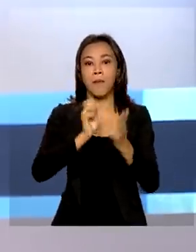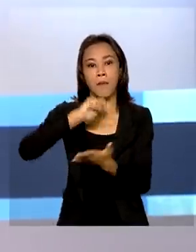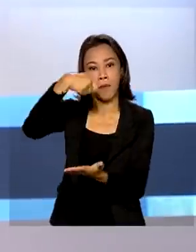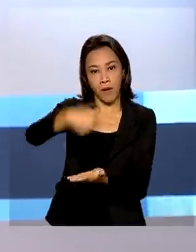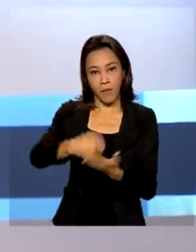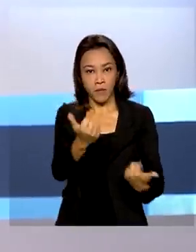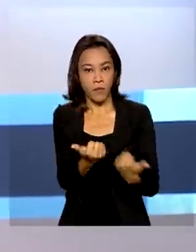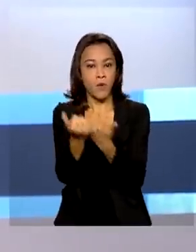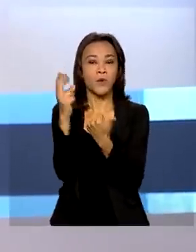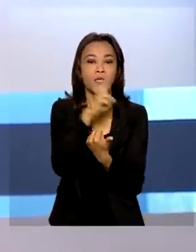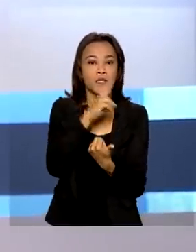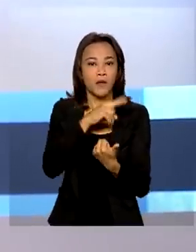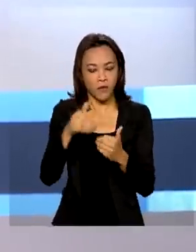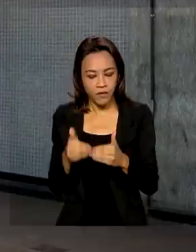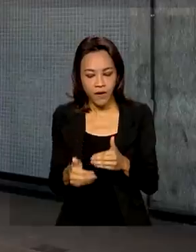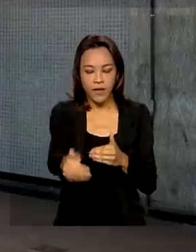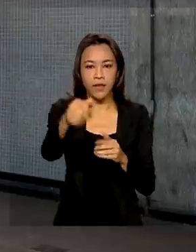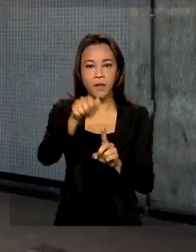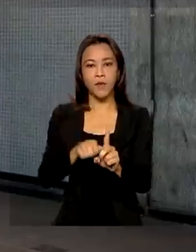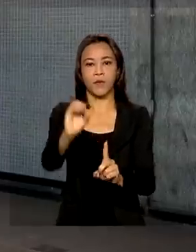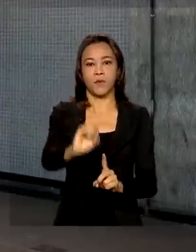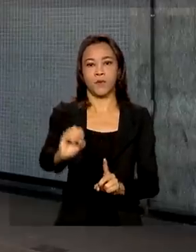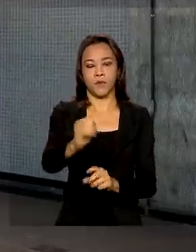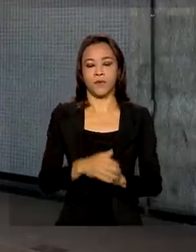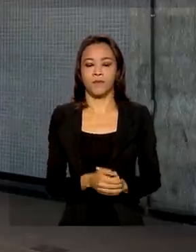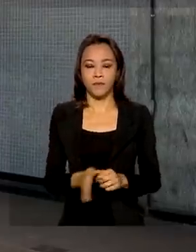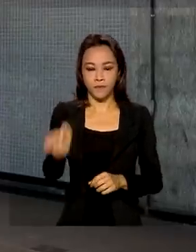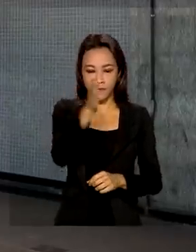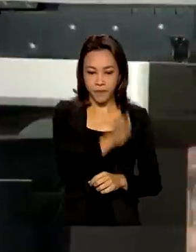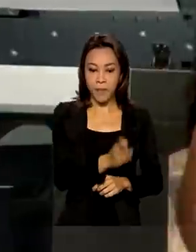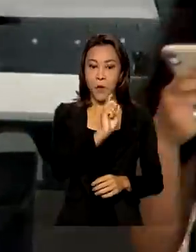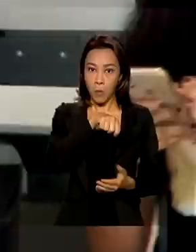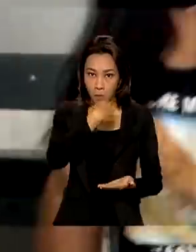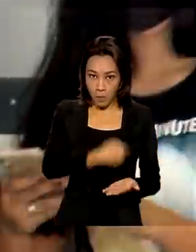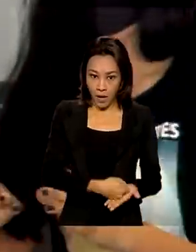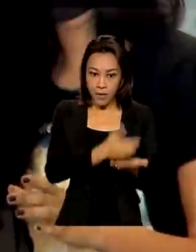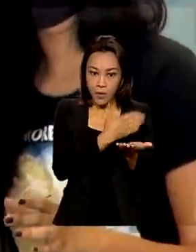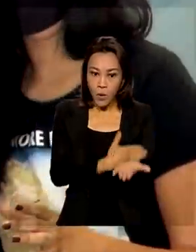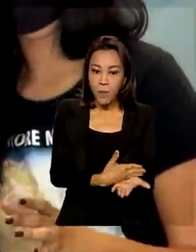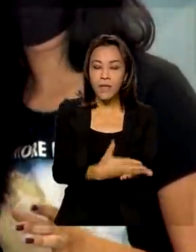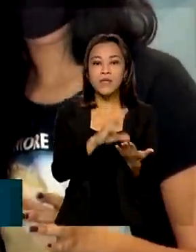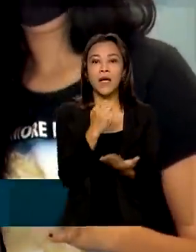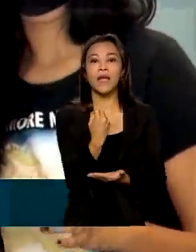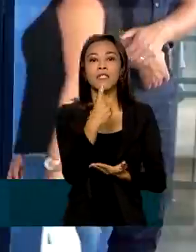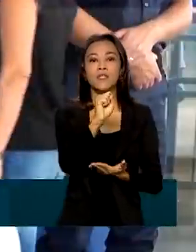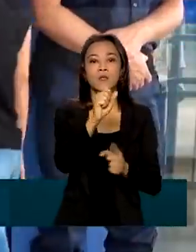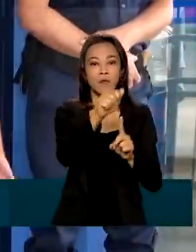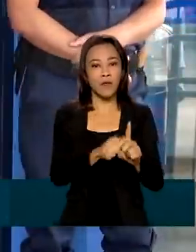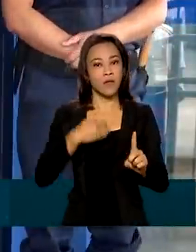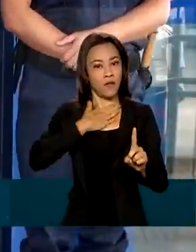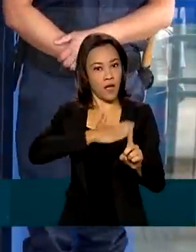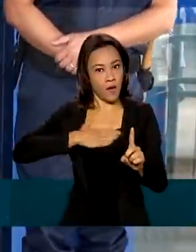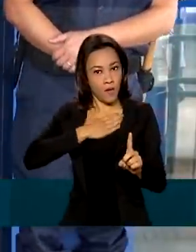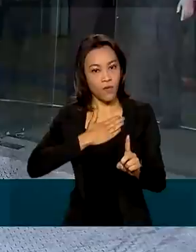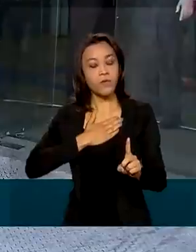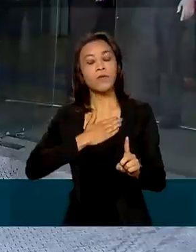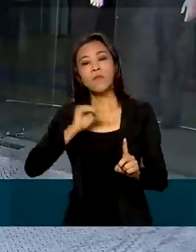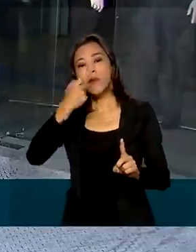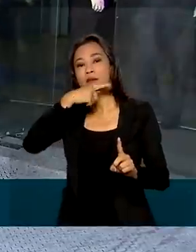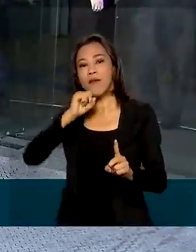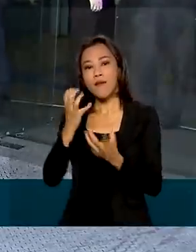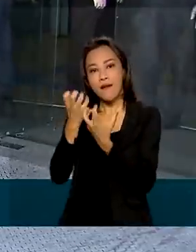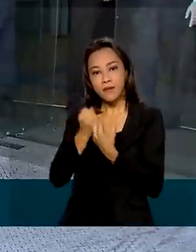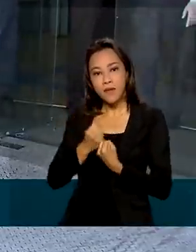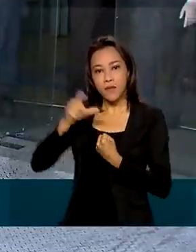que vão até outubro deste ano. O pagamento vai começar em 18 de agosto pelos beneficiários do